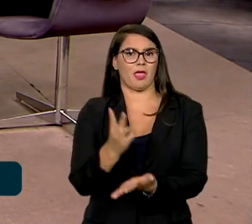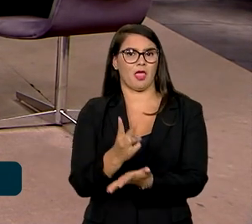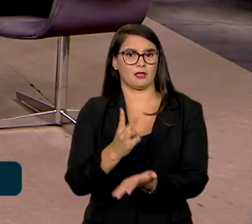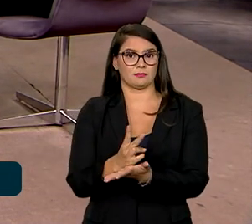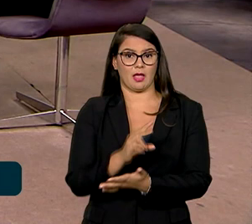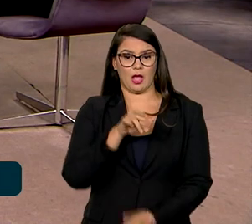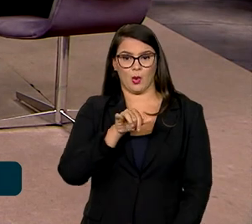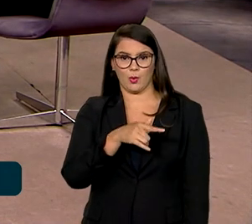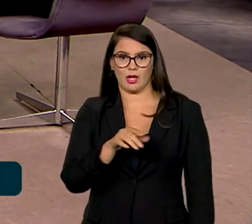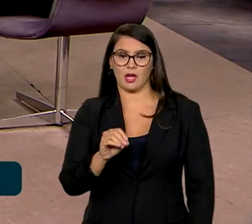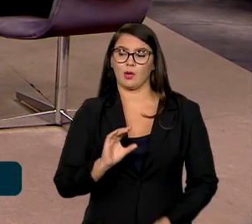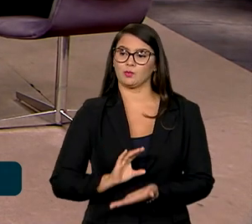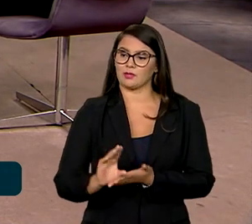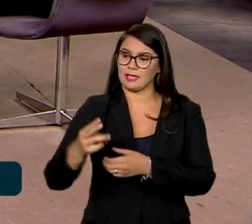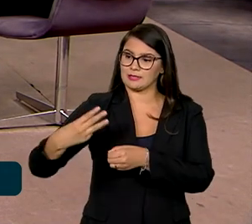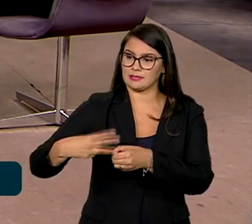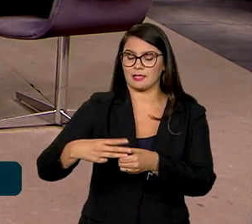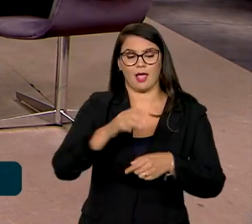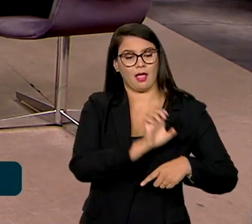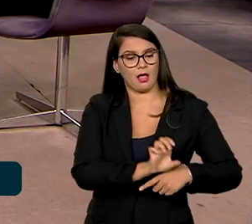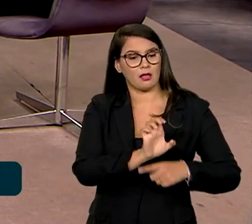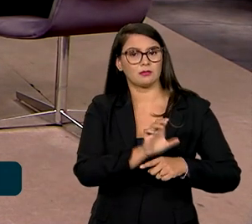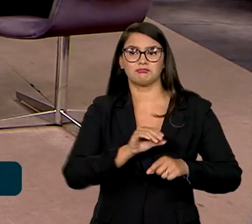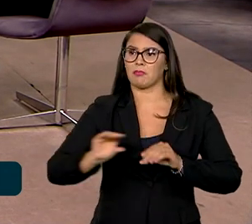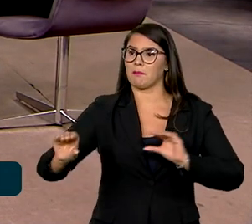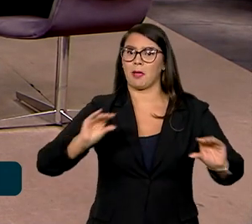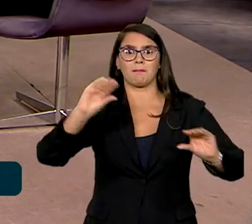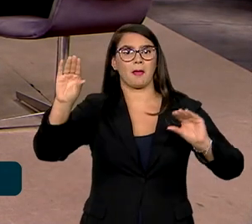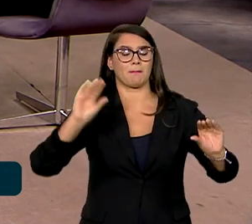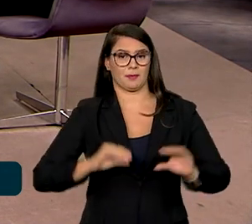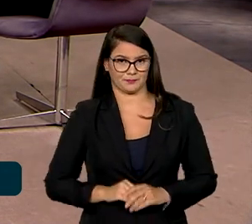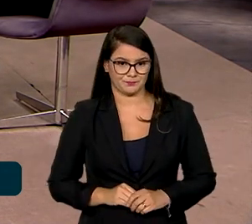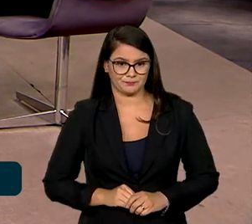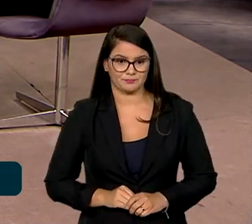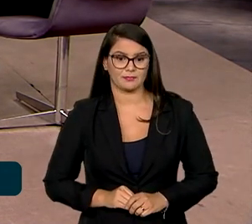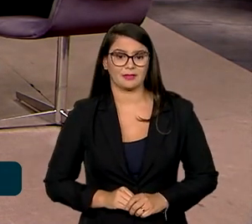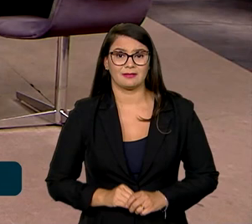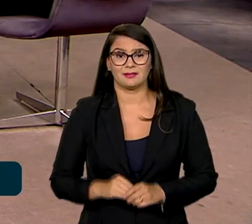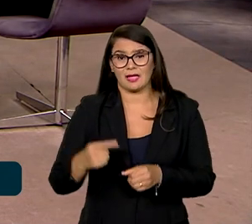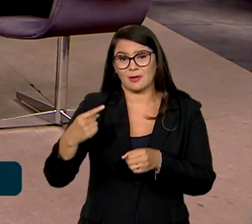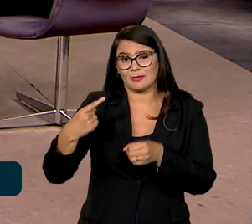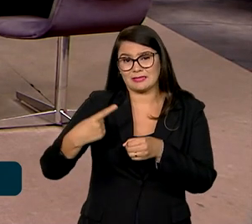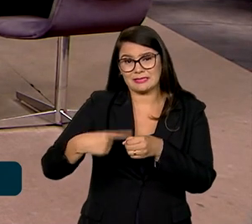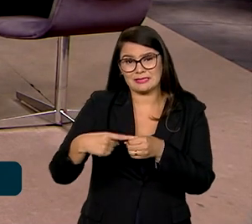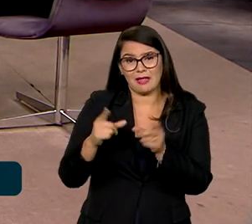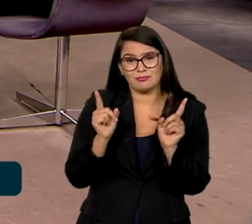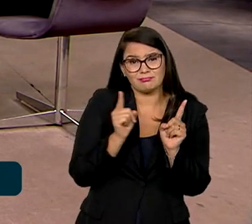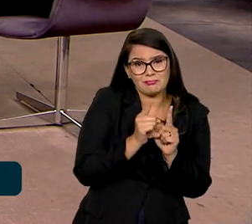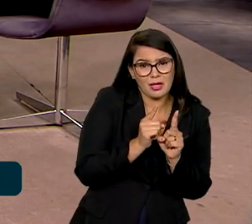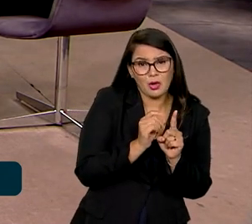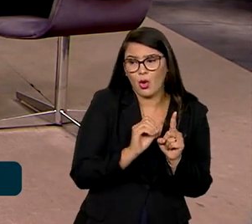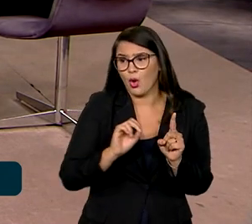para o Estado e para os municípios esses valores e isso significa que da menor cidade brasileira até São